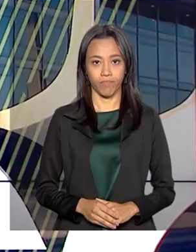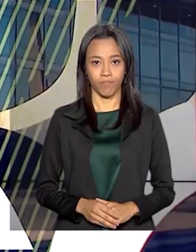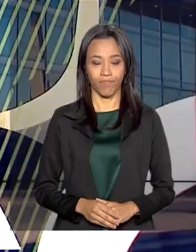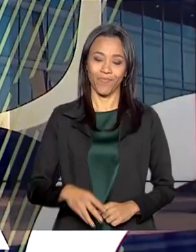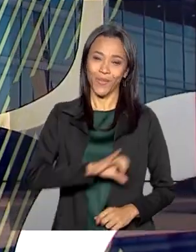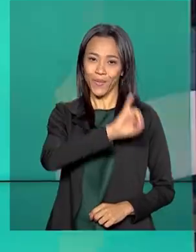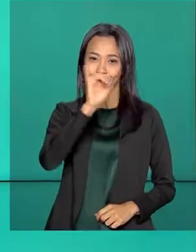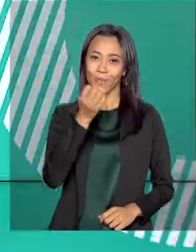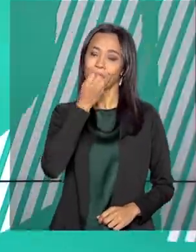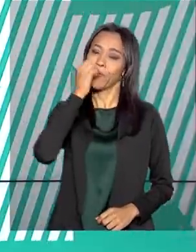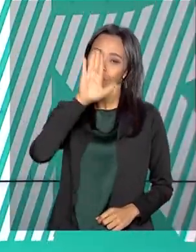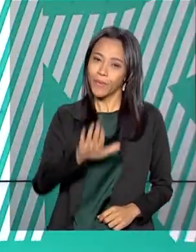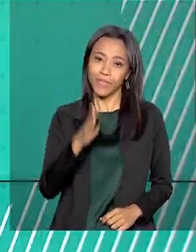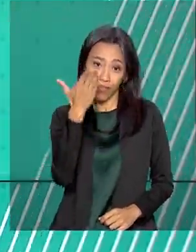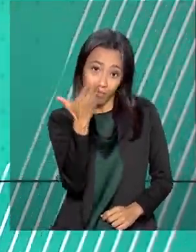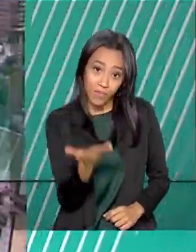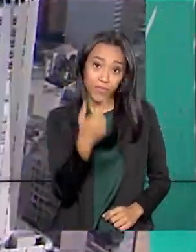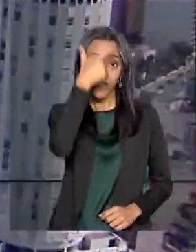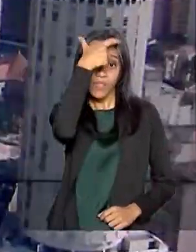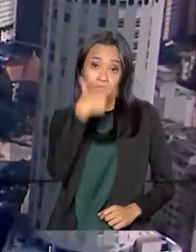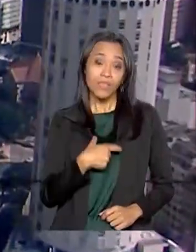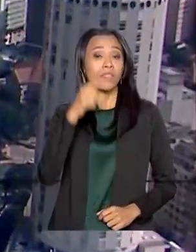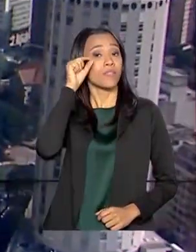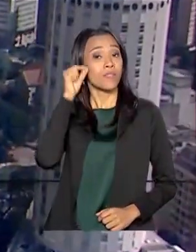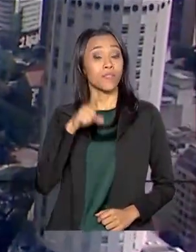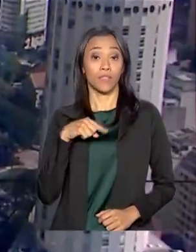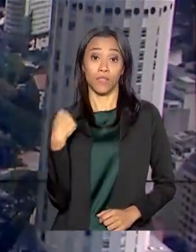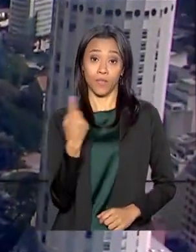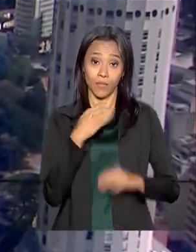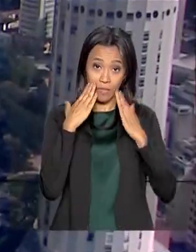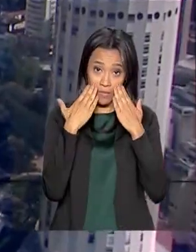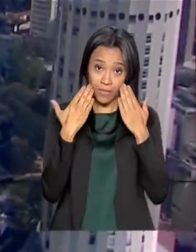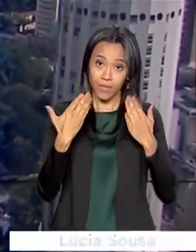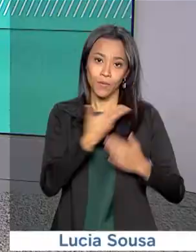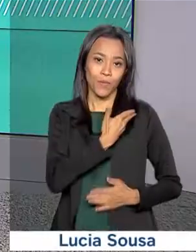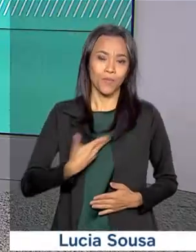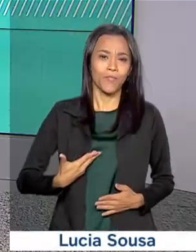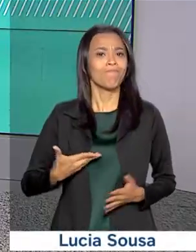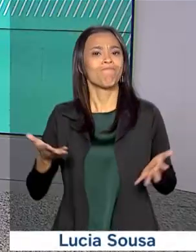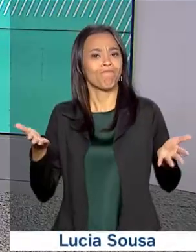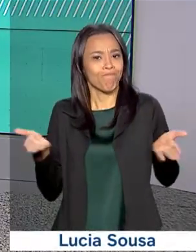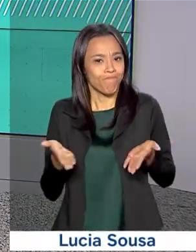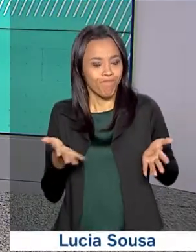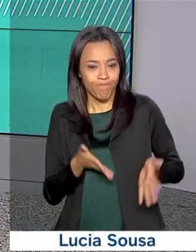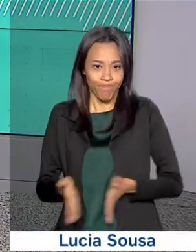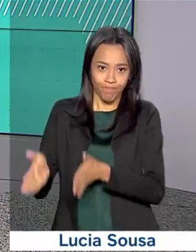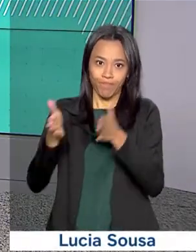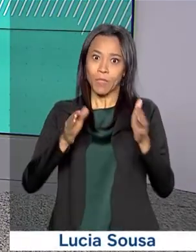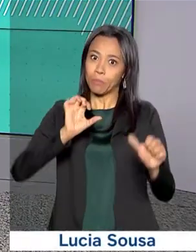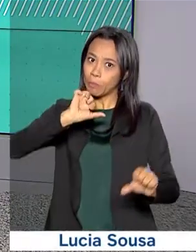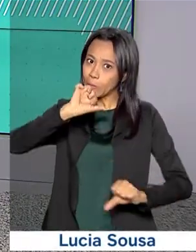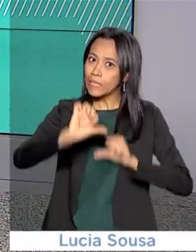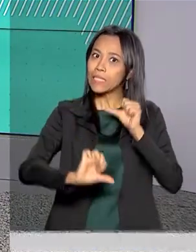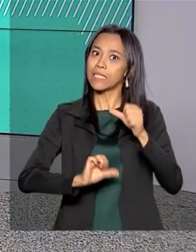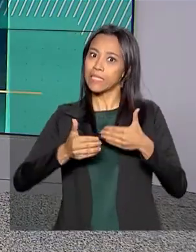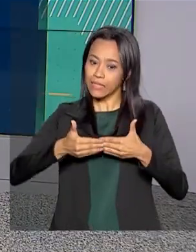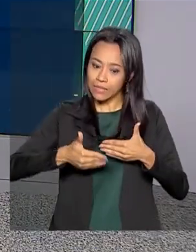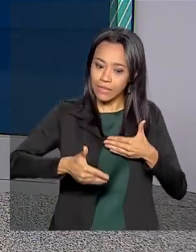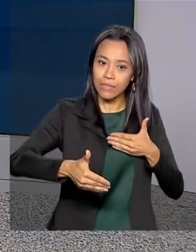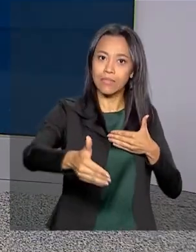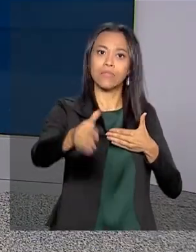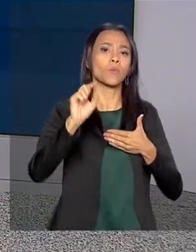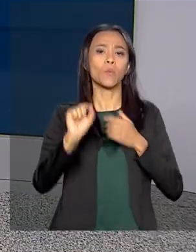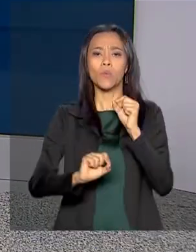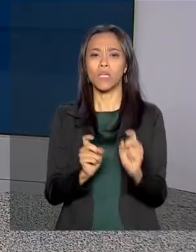Olá, boa tarde para você. Eu sou o Roberto Camargo e está no ar o governo agora. Mudança de rumos no comércio exterior do